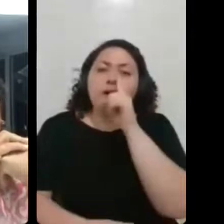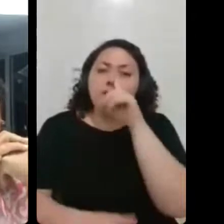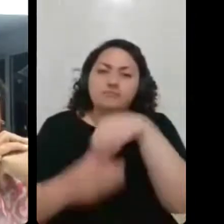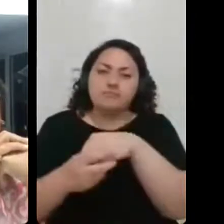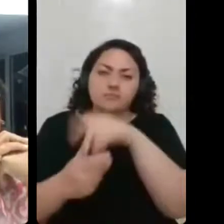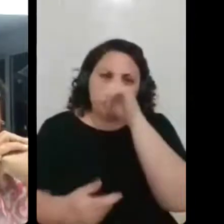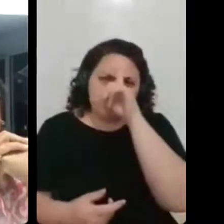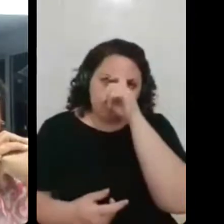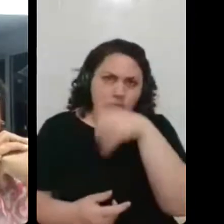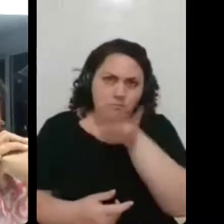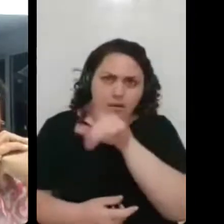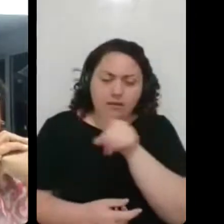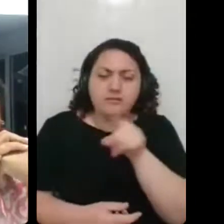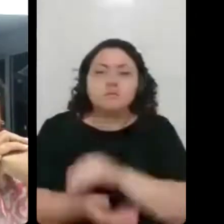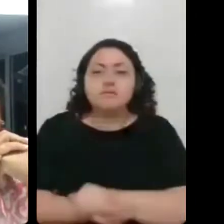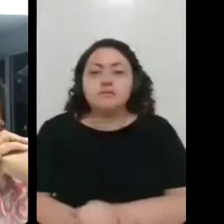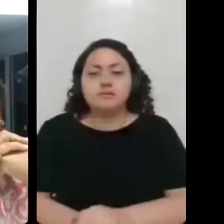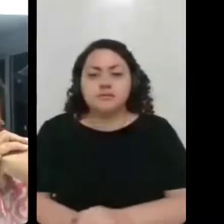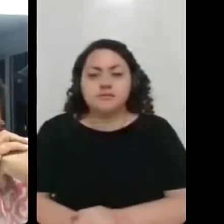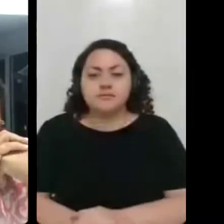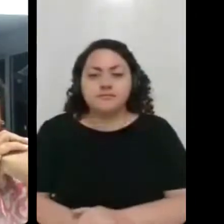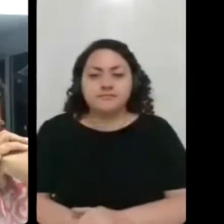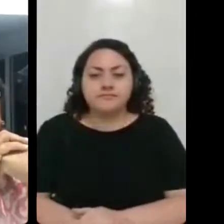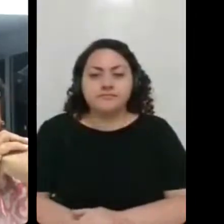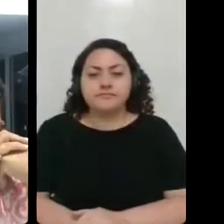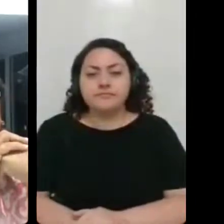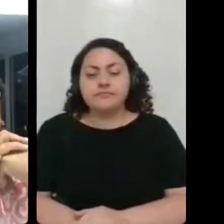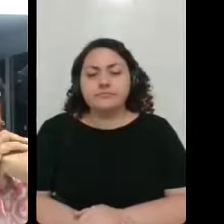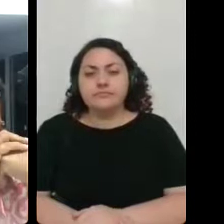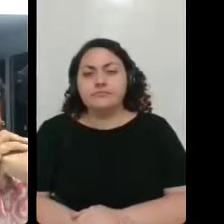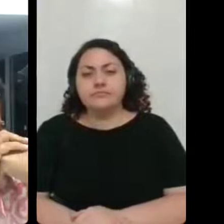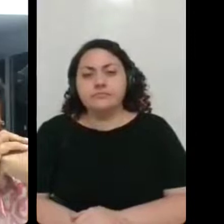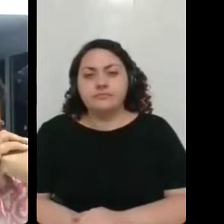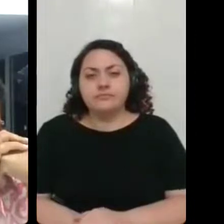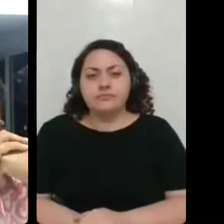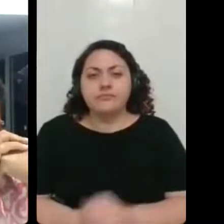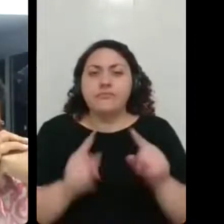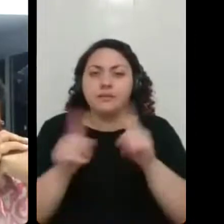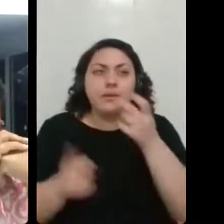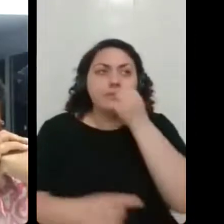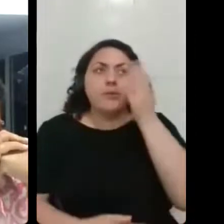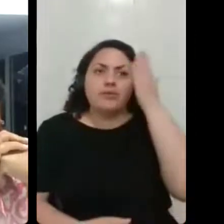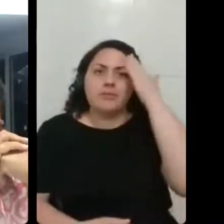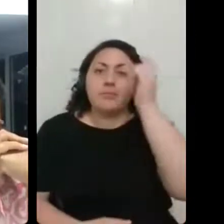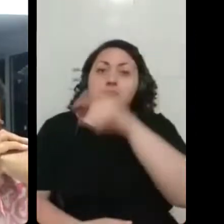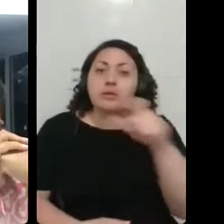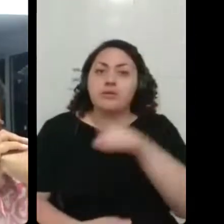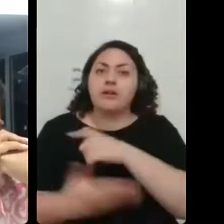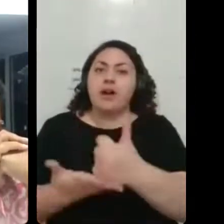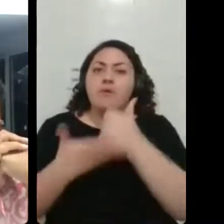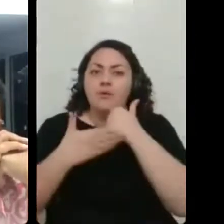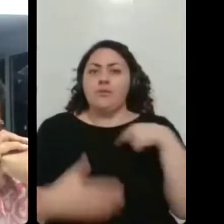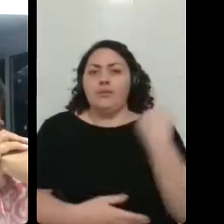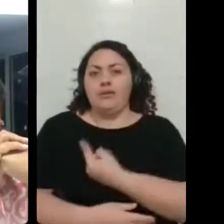mas era bom saber quando porque tinha gente por nós, assim, sabe? Que a gente não tá